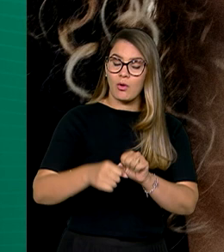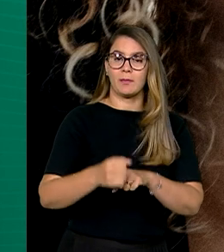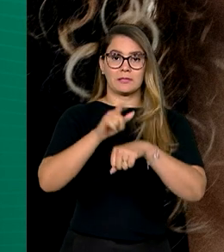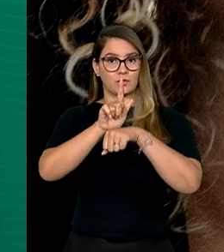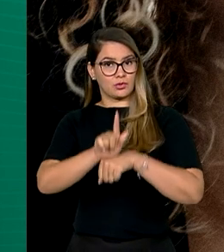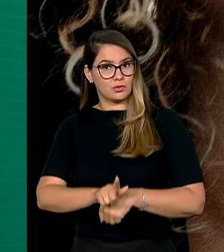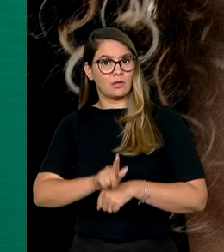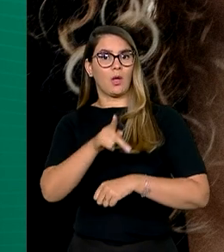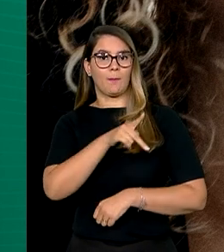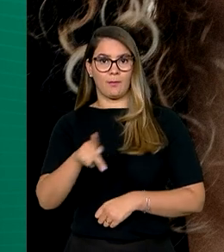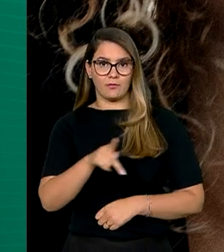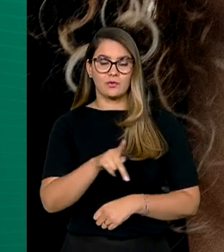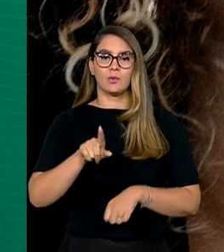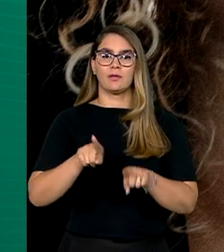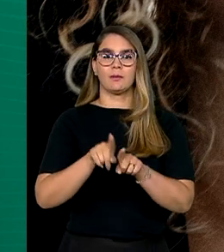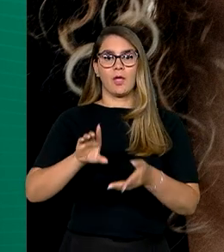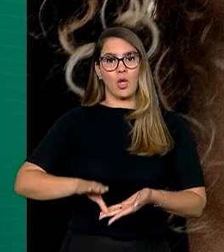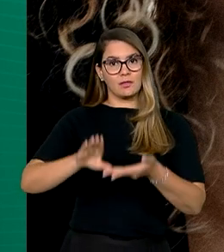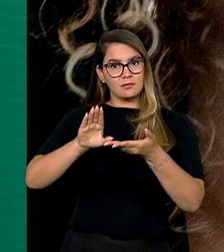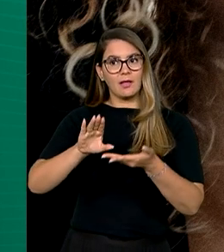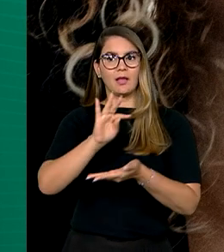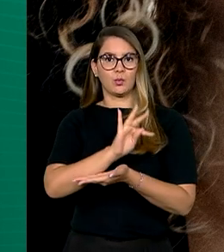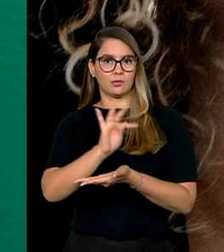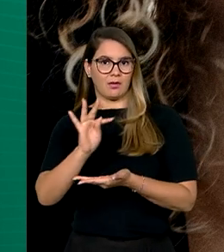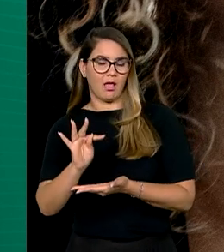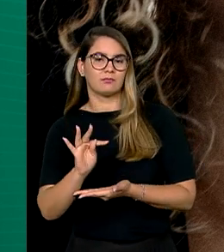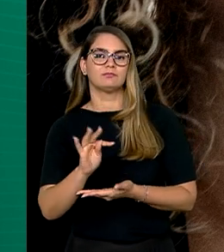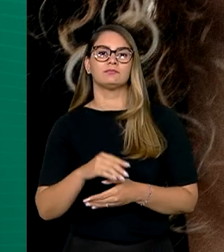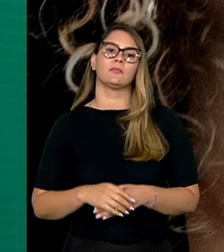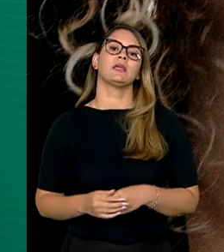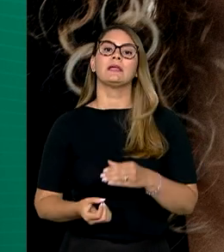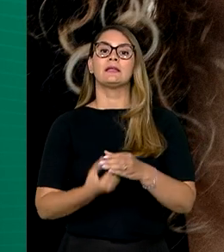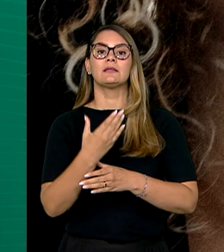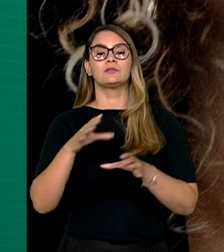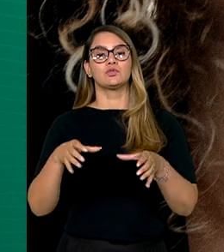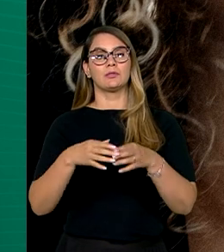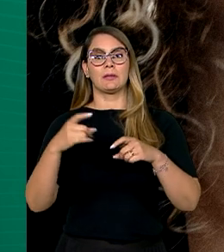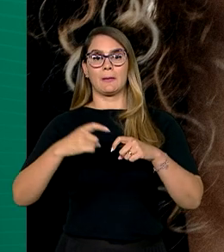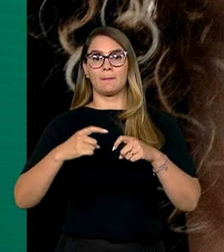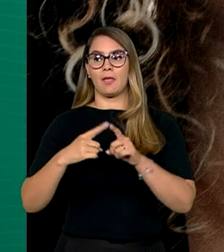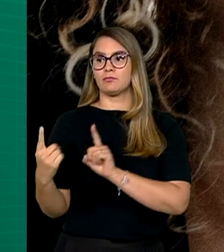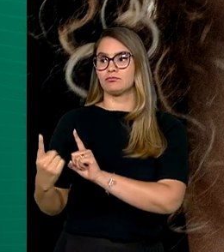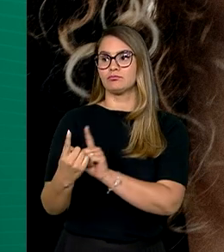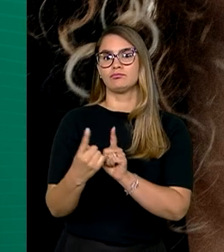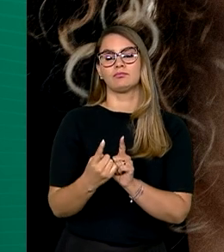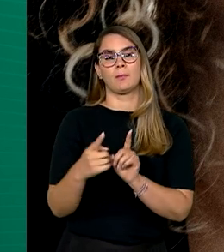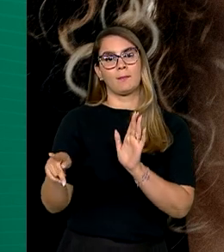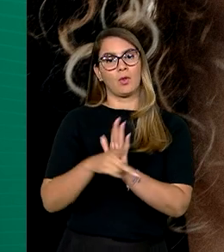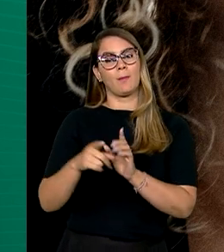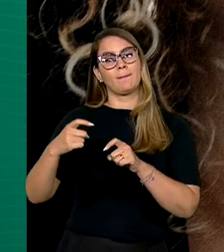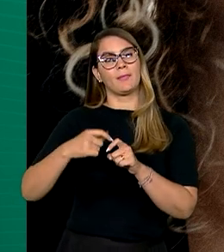gestores, professores e conselheiros tutelares, a construção de policlínicas e consultórios ginecológicos